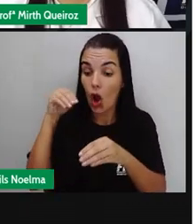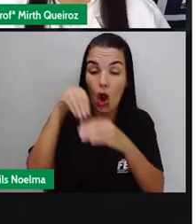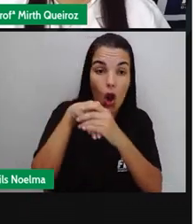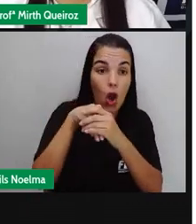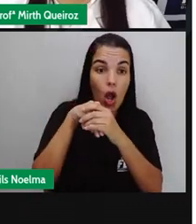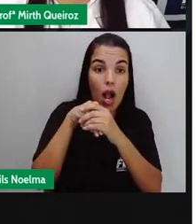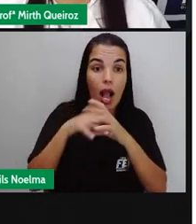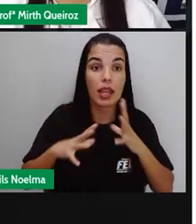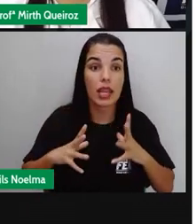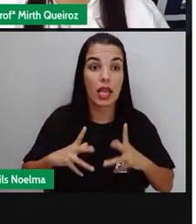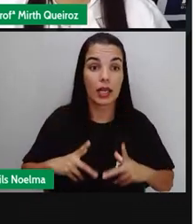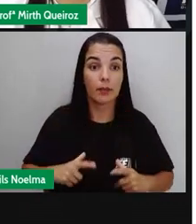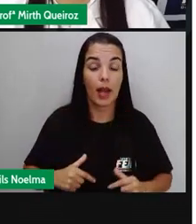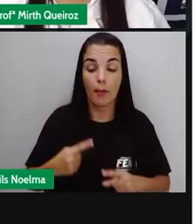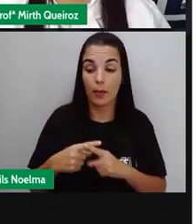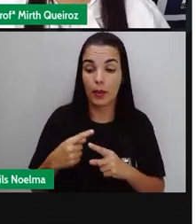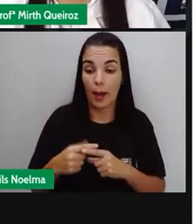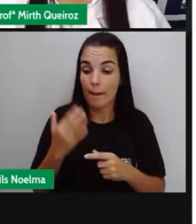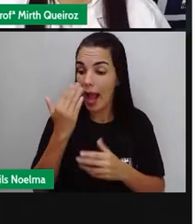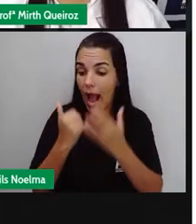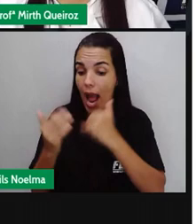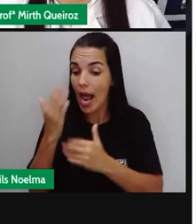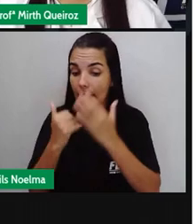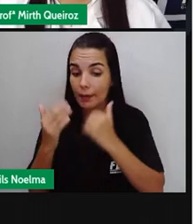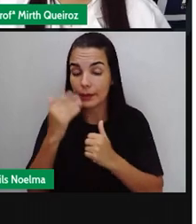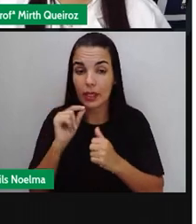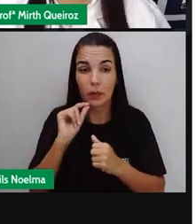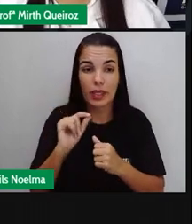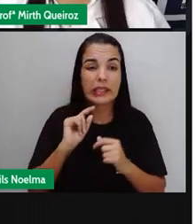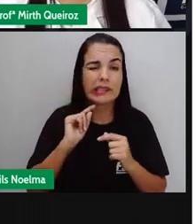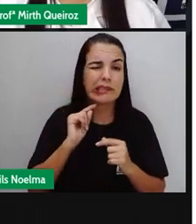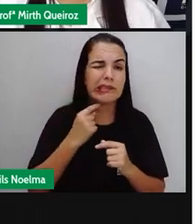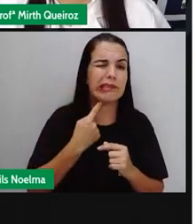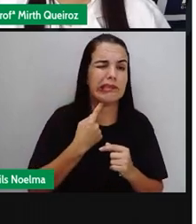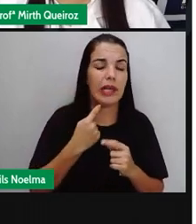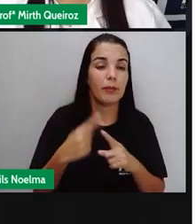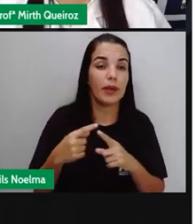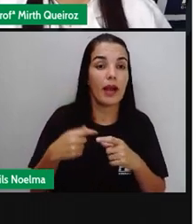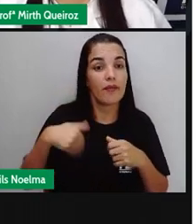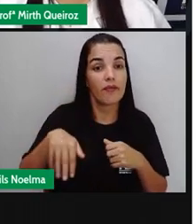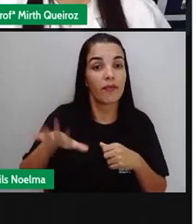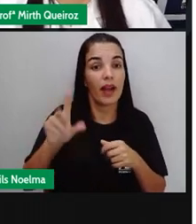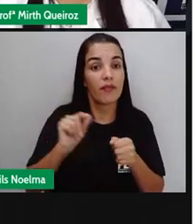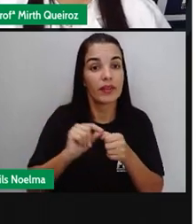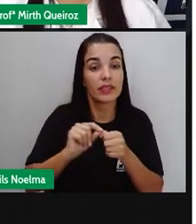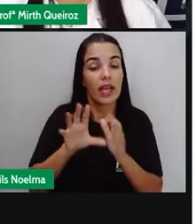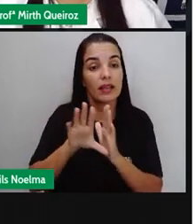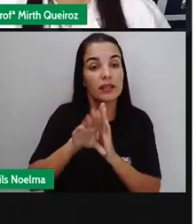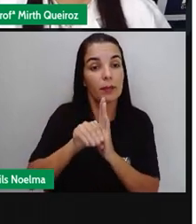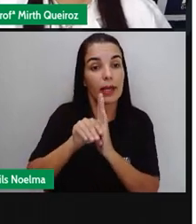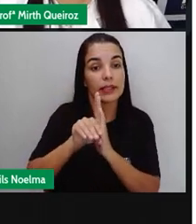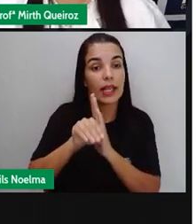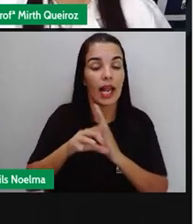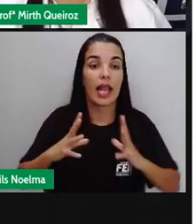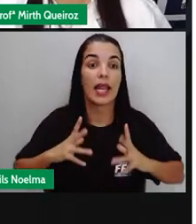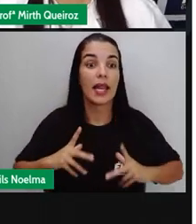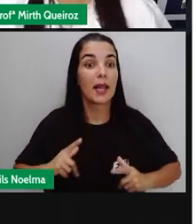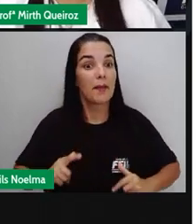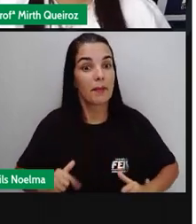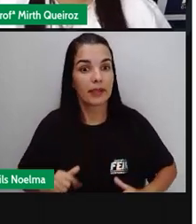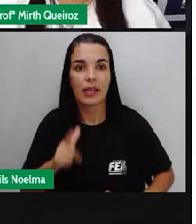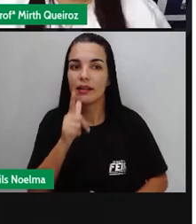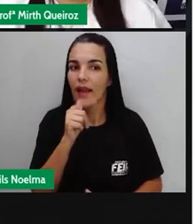se alimentar daqueles dejetos e limpar, fazer a limpeza daquela água para que ela possa ser